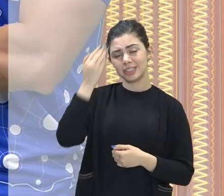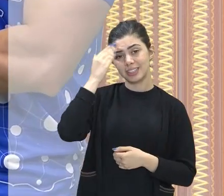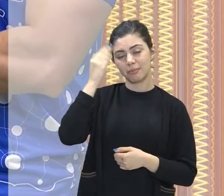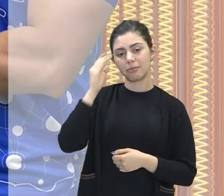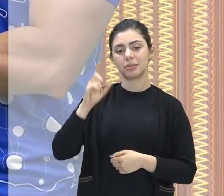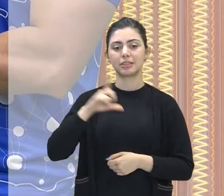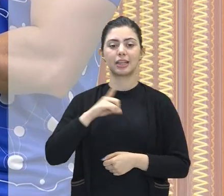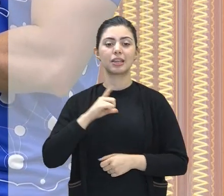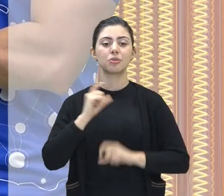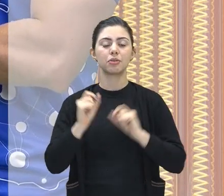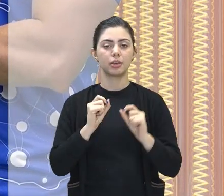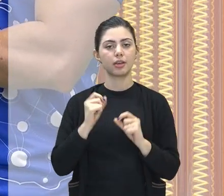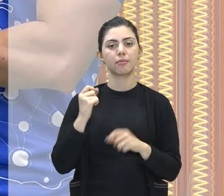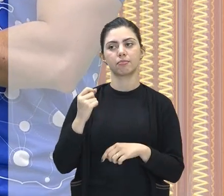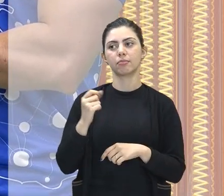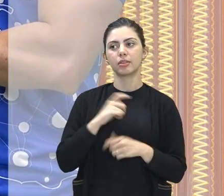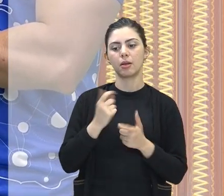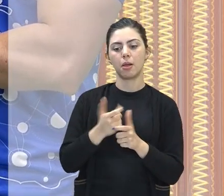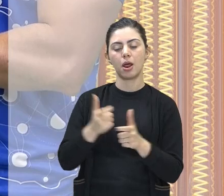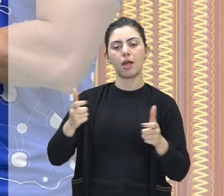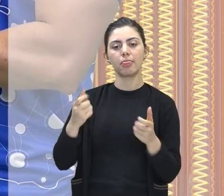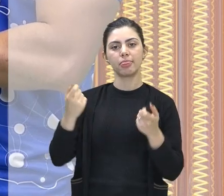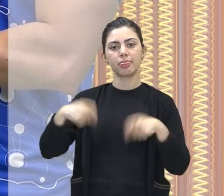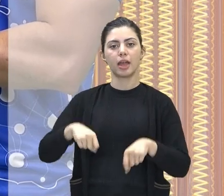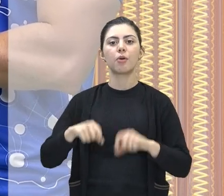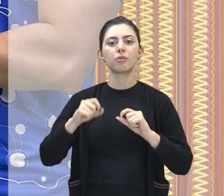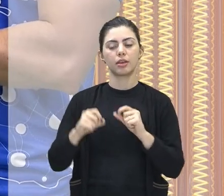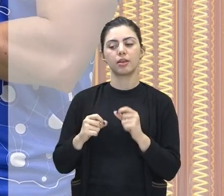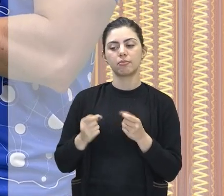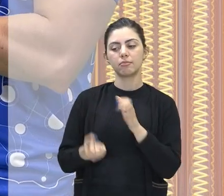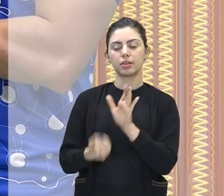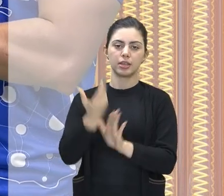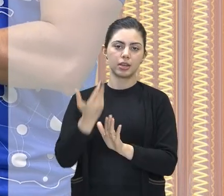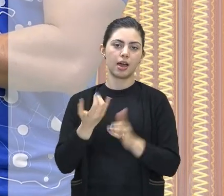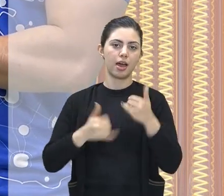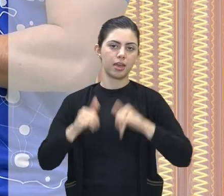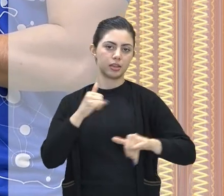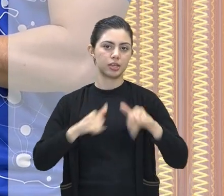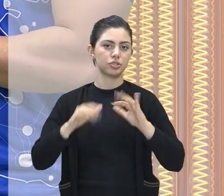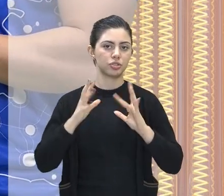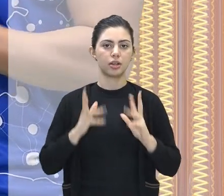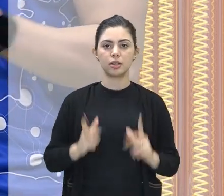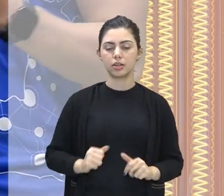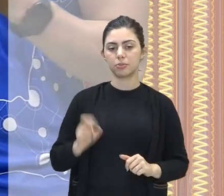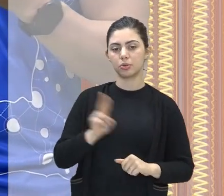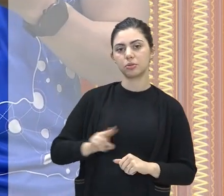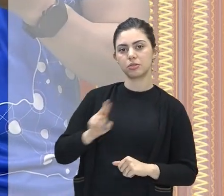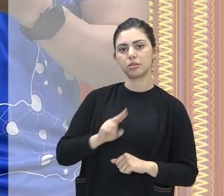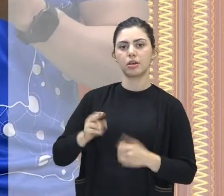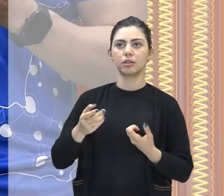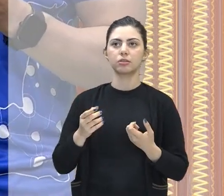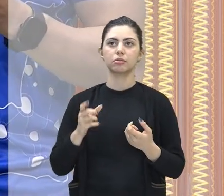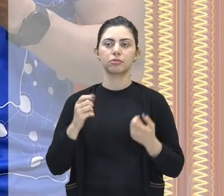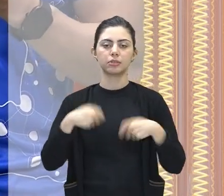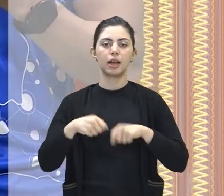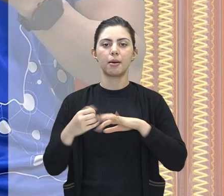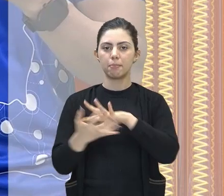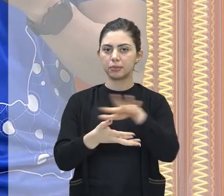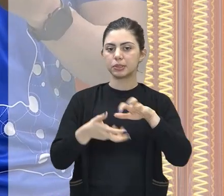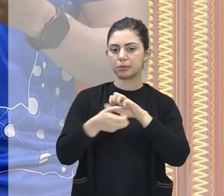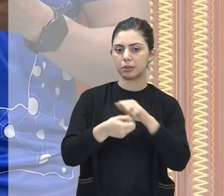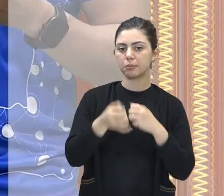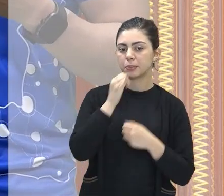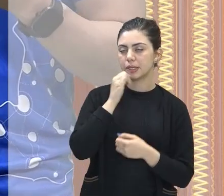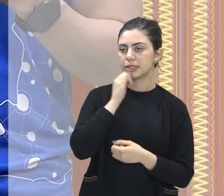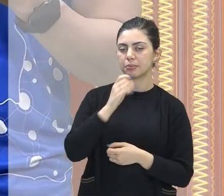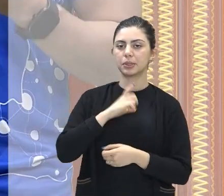potencial muito grande para a geração de energia limpa, né? Utilizando ali recursos renováveis, como a energia hidroelétrica, como